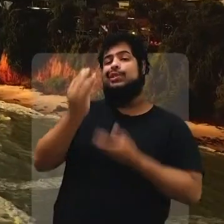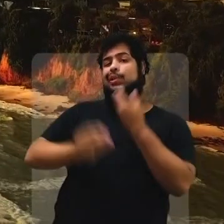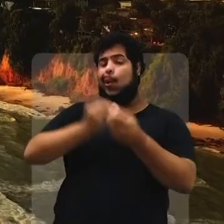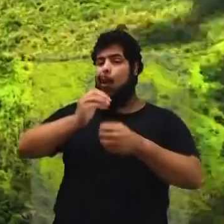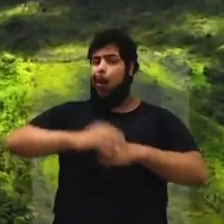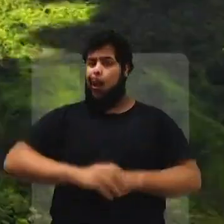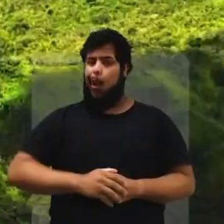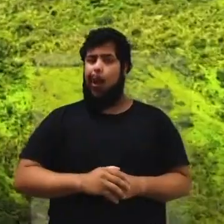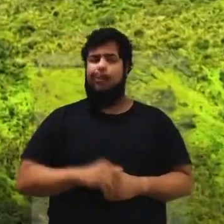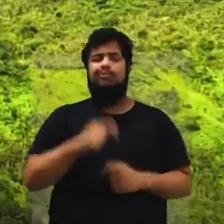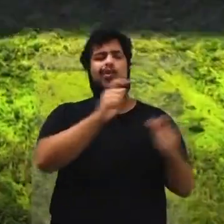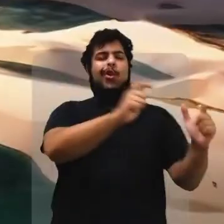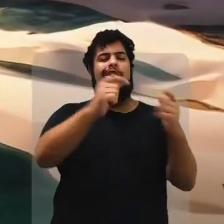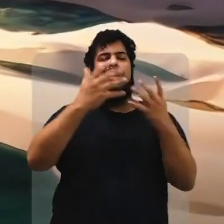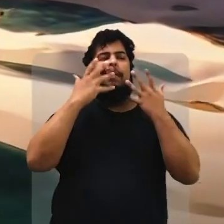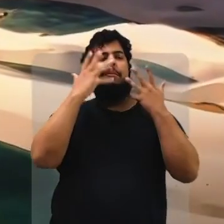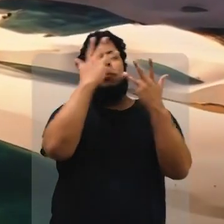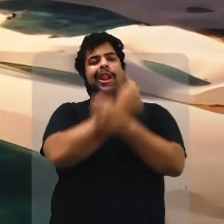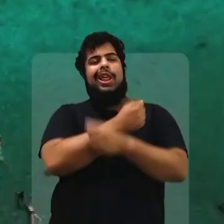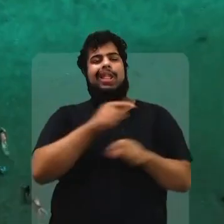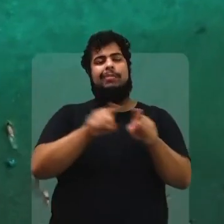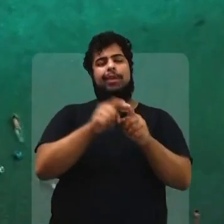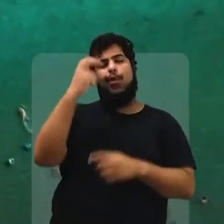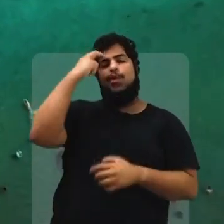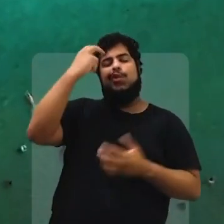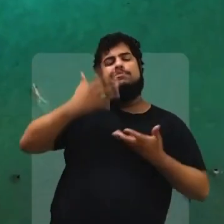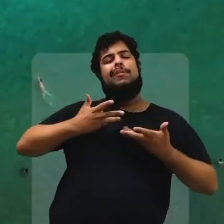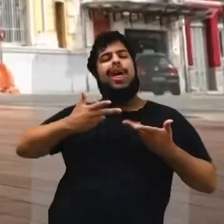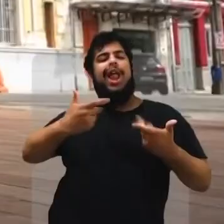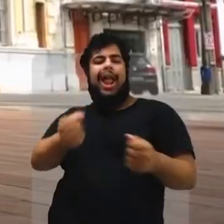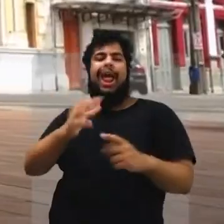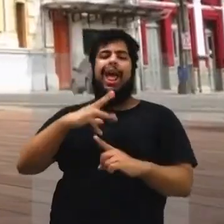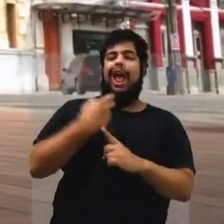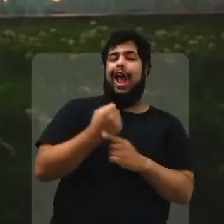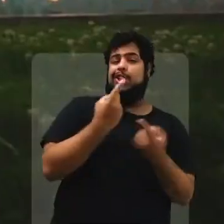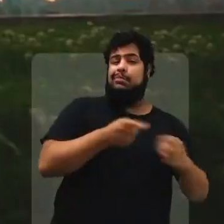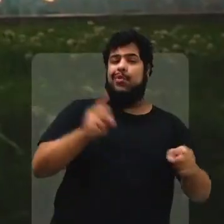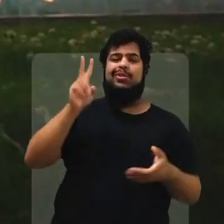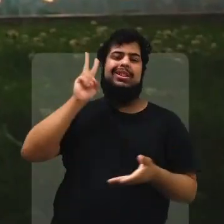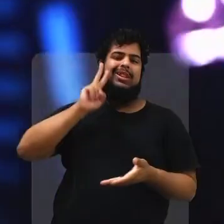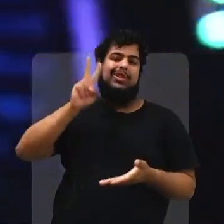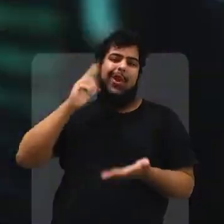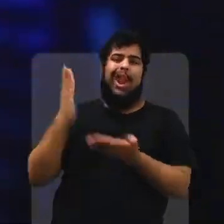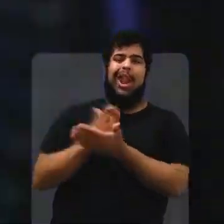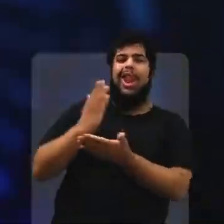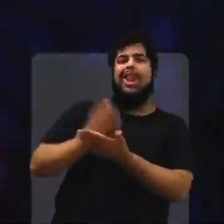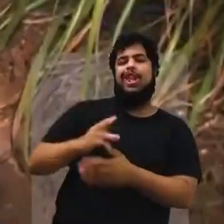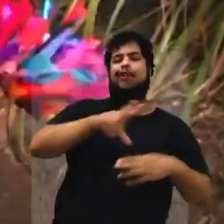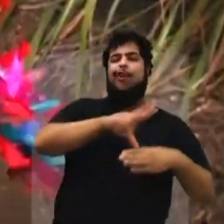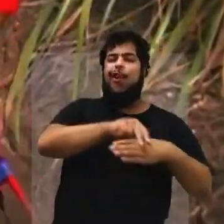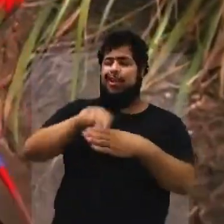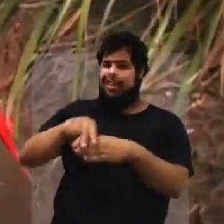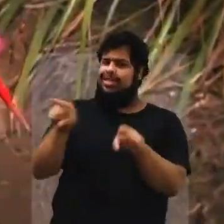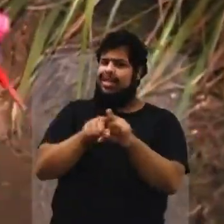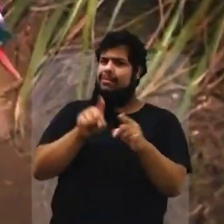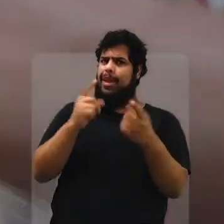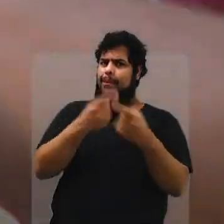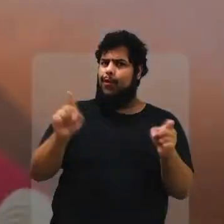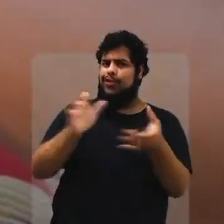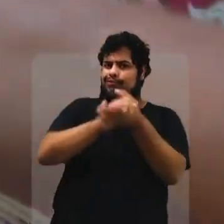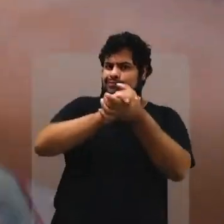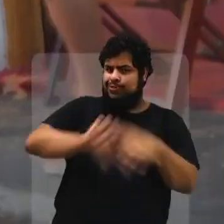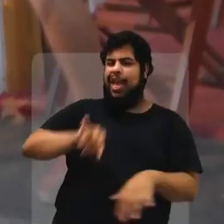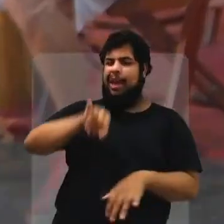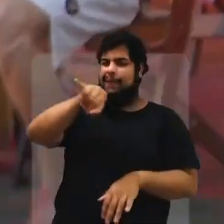Tem um Nordeste que o Brasil todo conhece. Lugares lindos, cultura rica, arte, música, livros, histórias e cordéis.